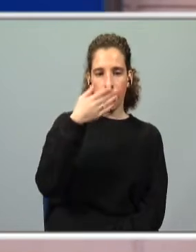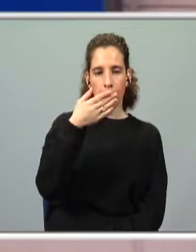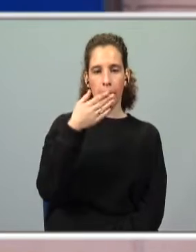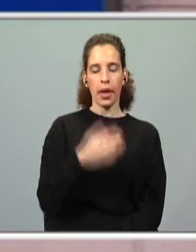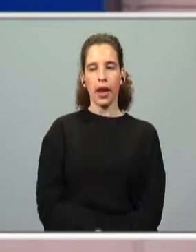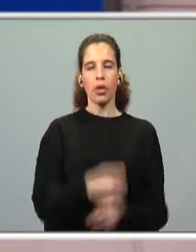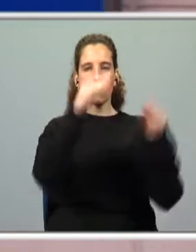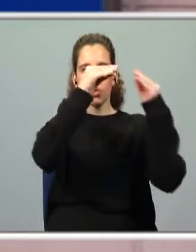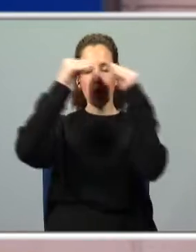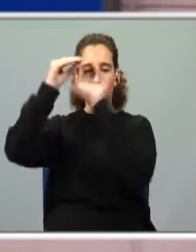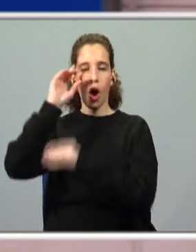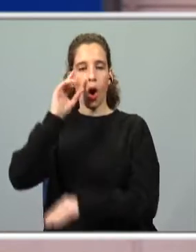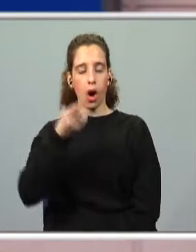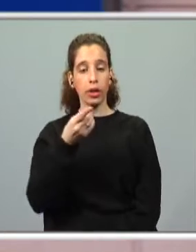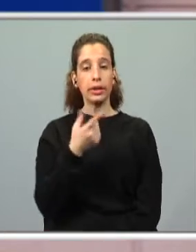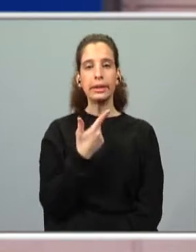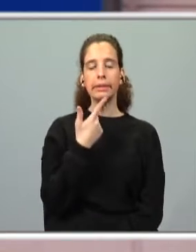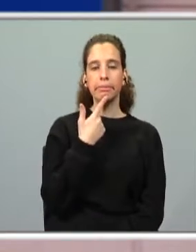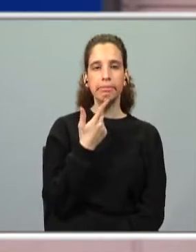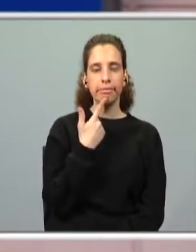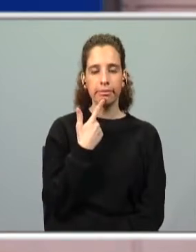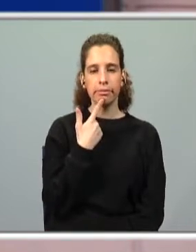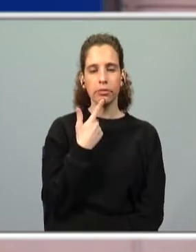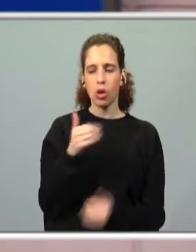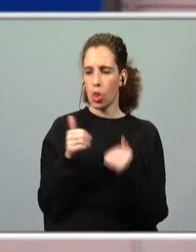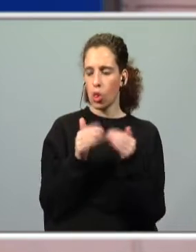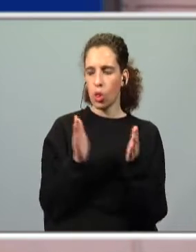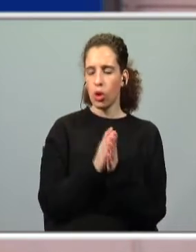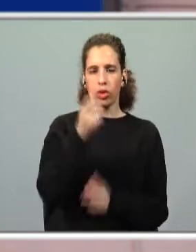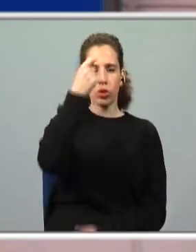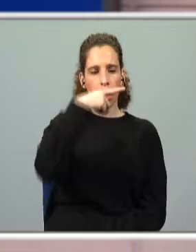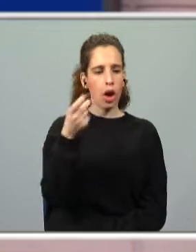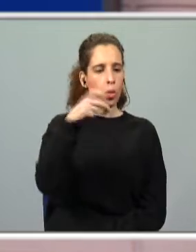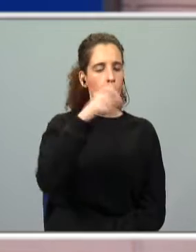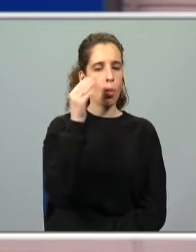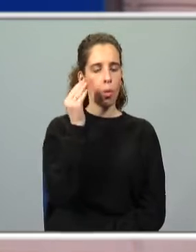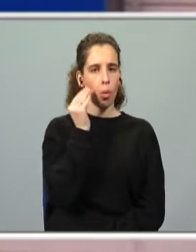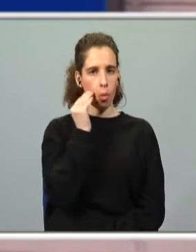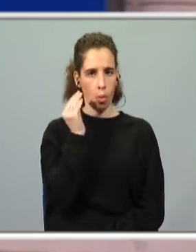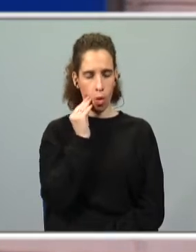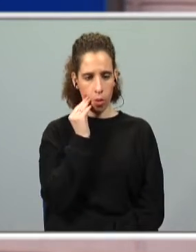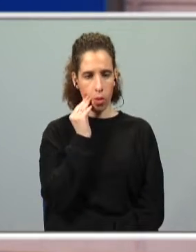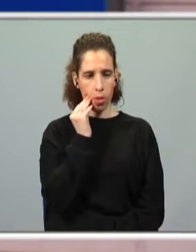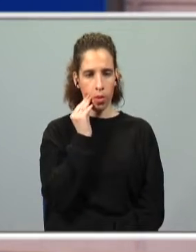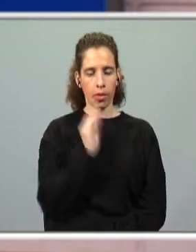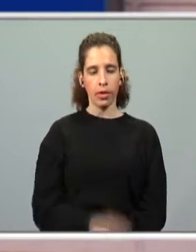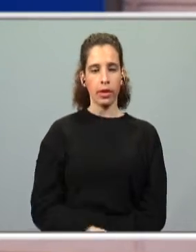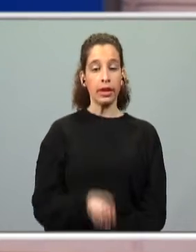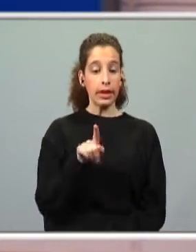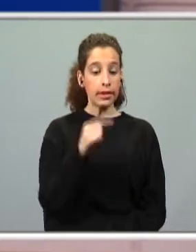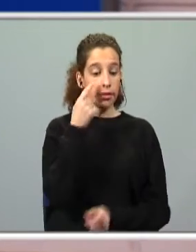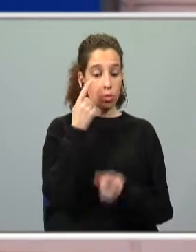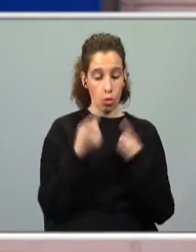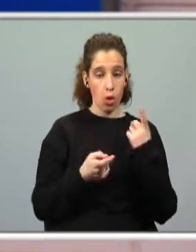personagens e perceber como se passa toda, muito bem, toda a história. E foi